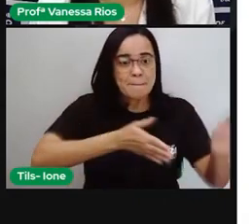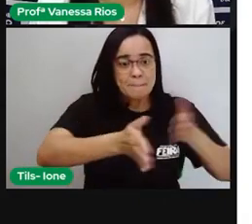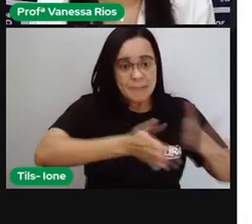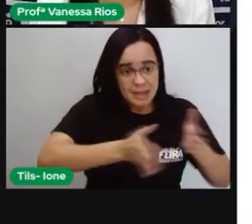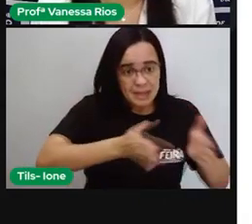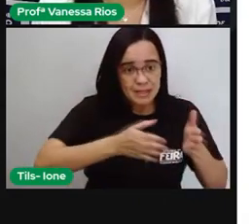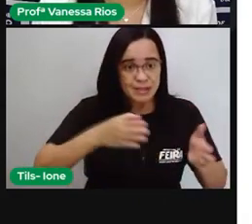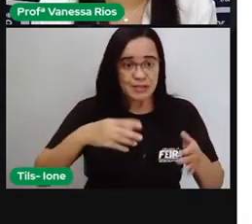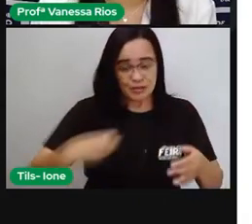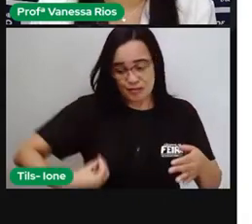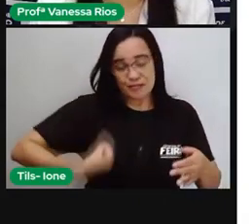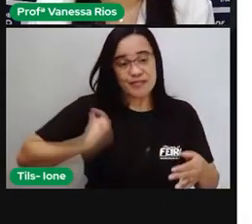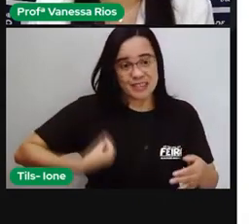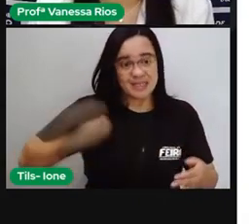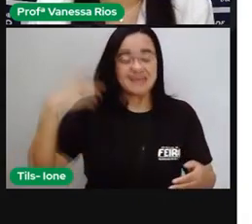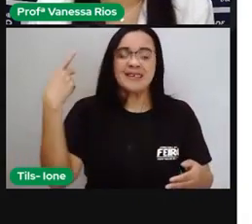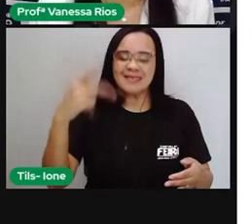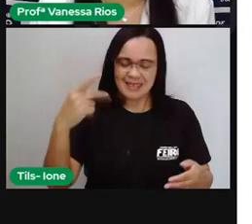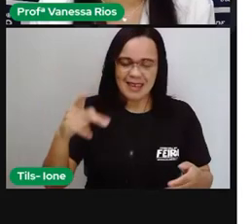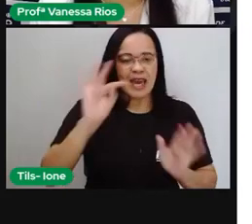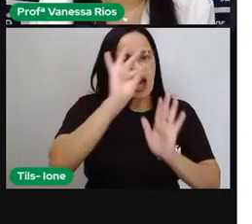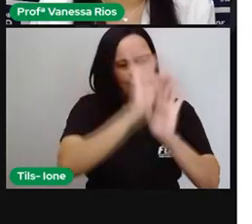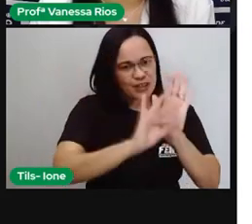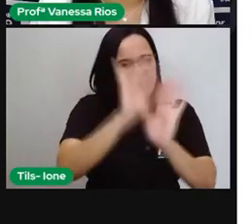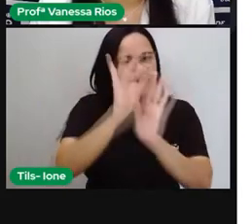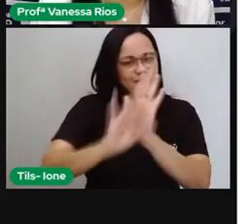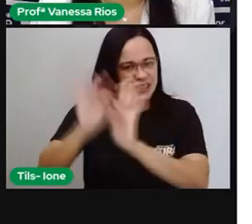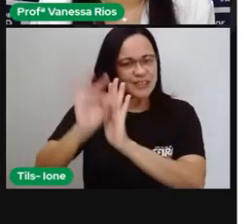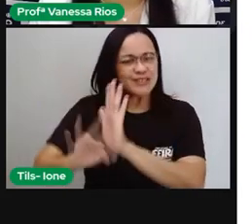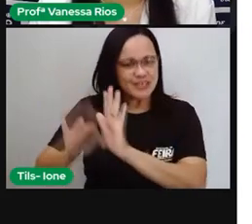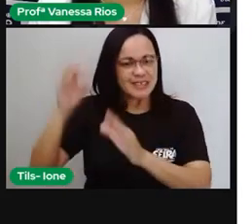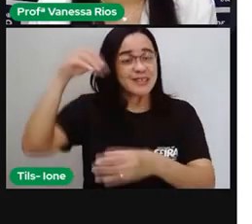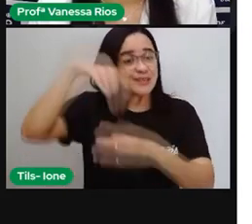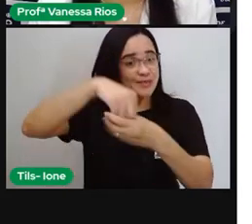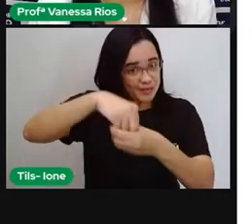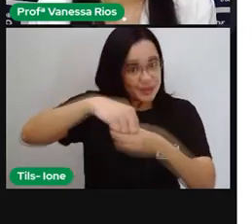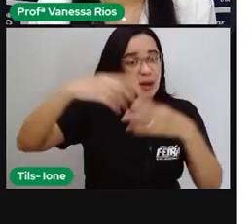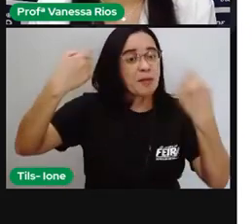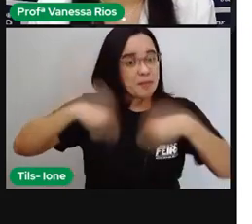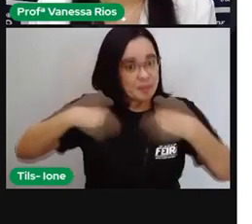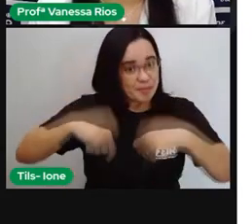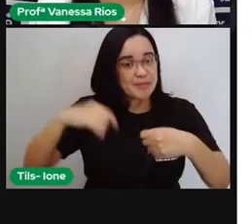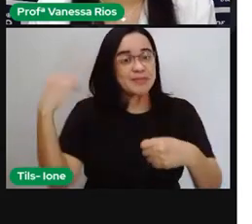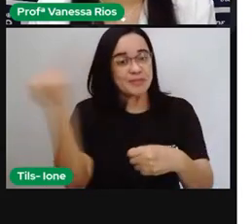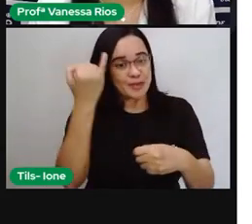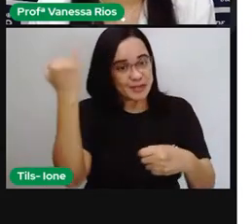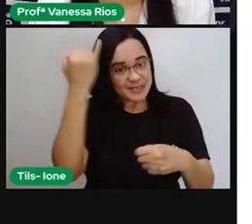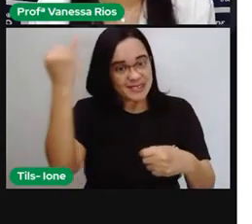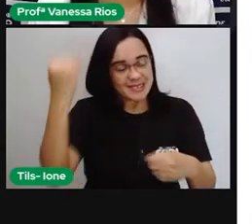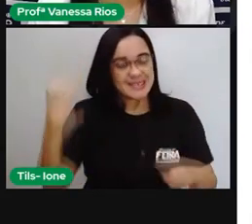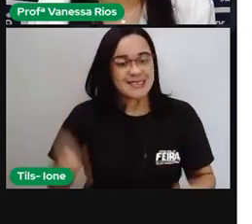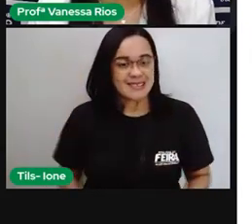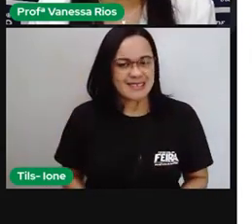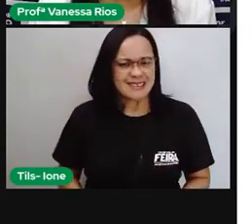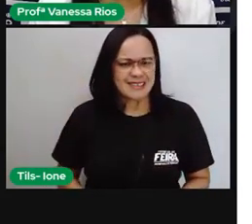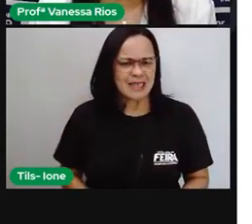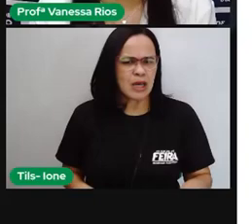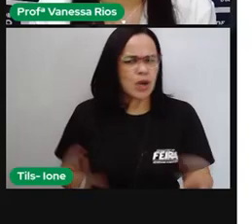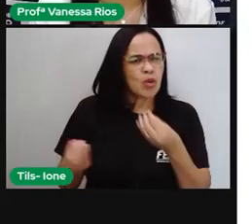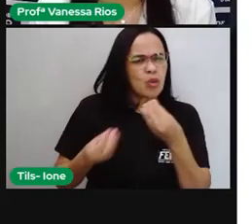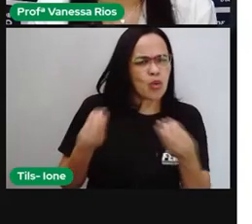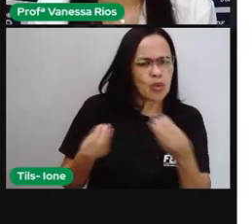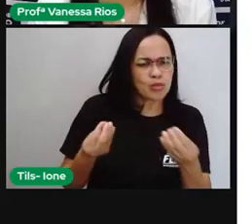durante todo o texto durante todo o trajeto do texto e aí é preciso haver uma relação com o contexto